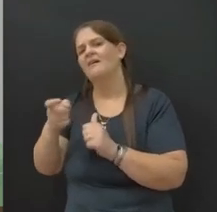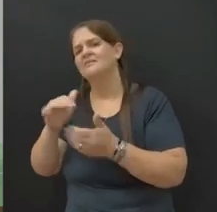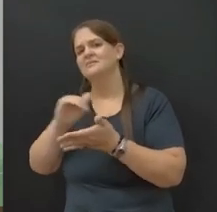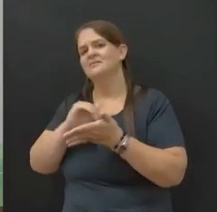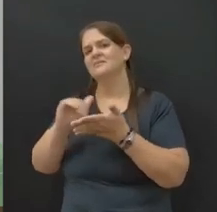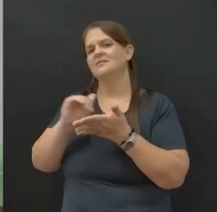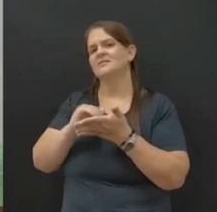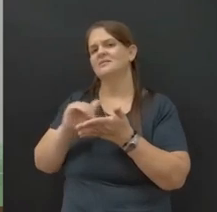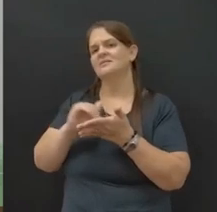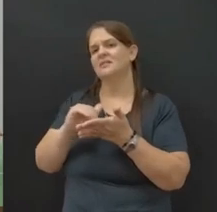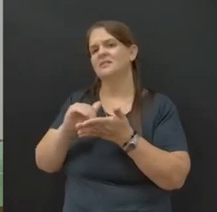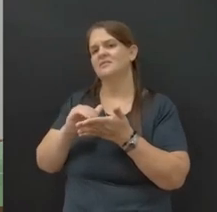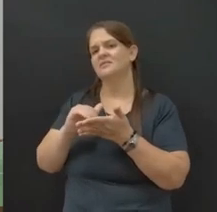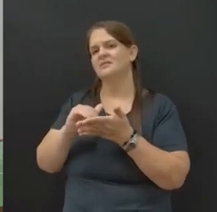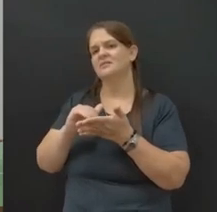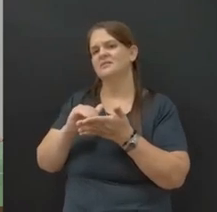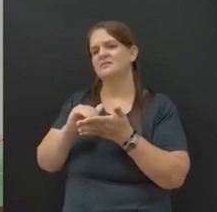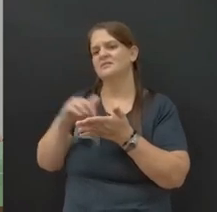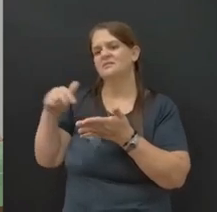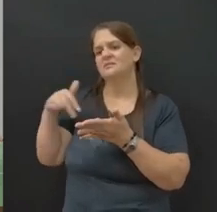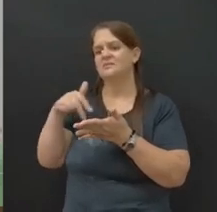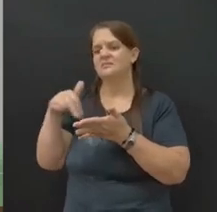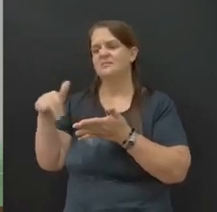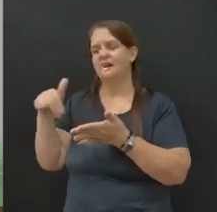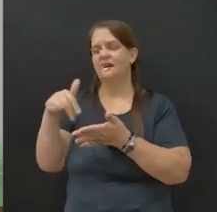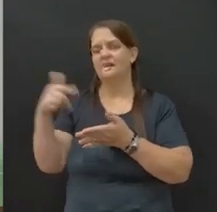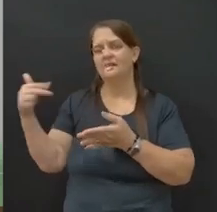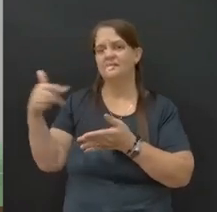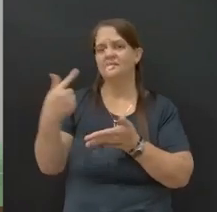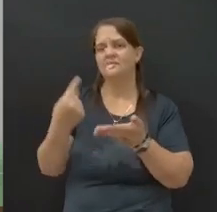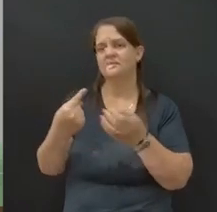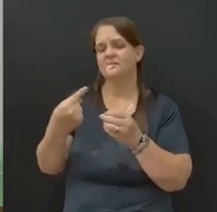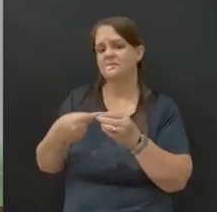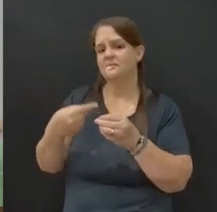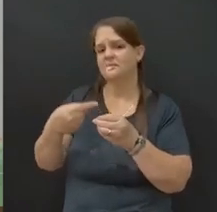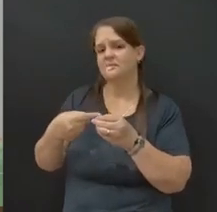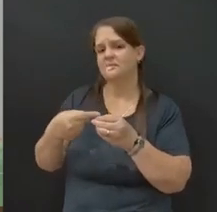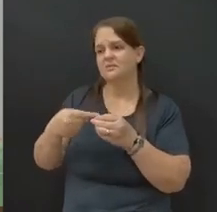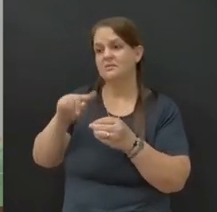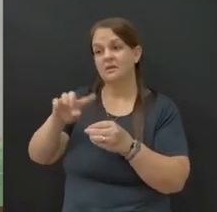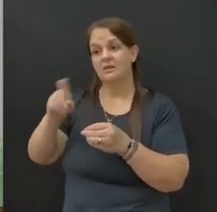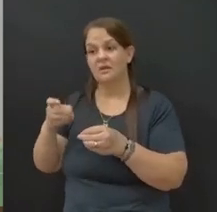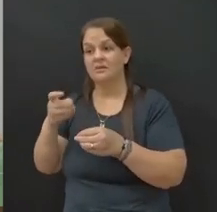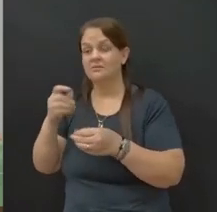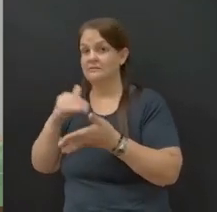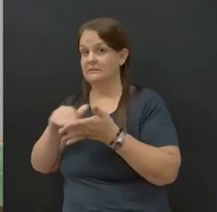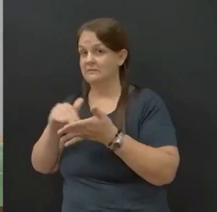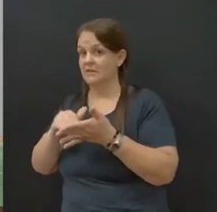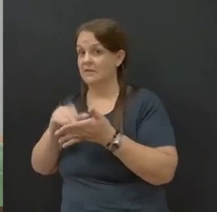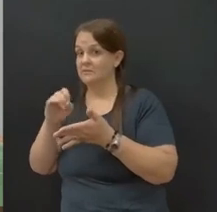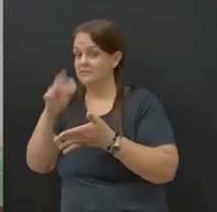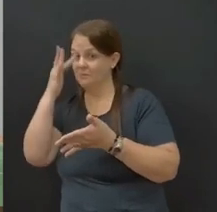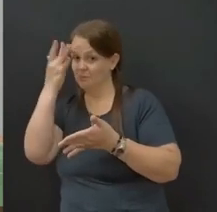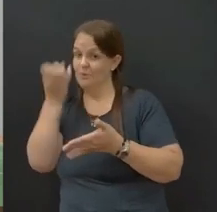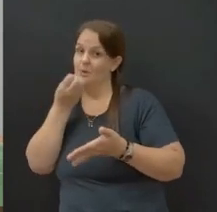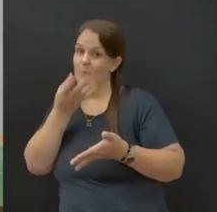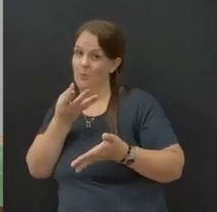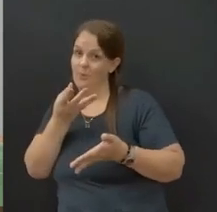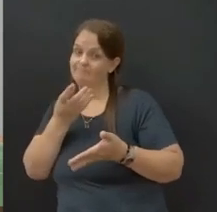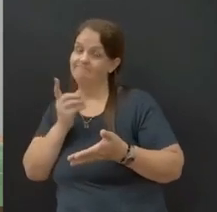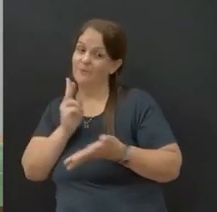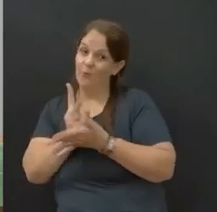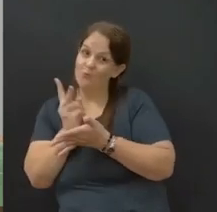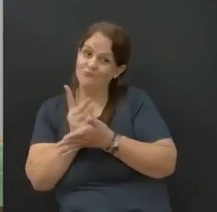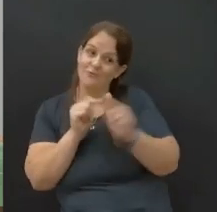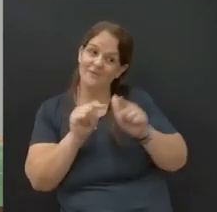está andando pela cidade aí agora, ex-secretário, quem é bom está jogando. Competência a